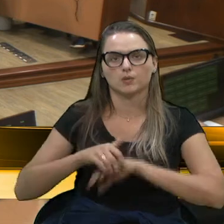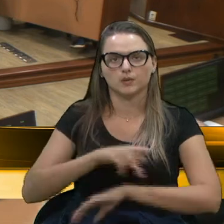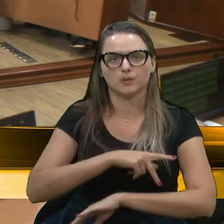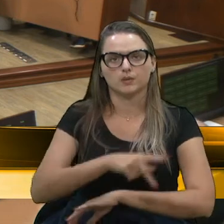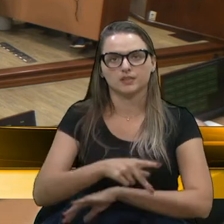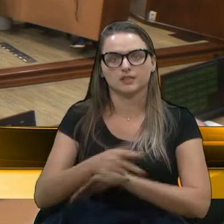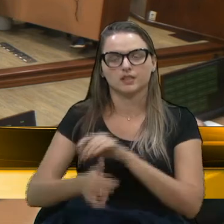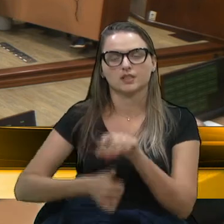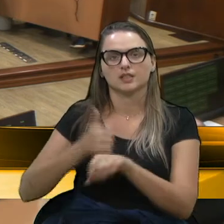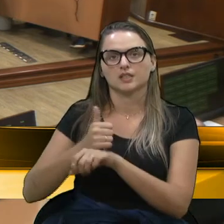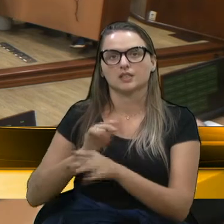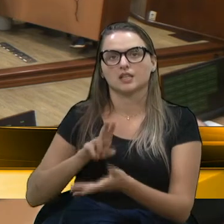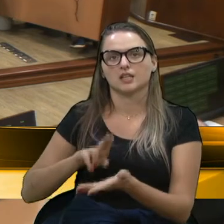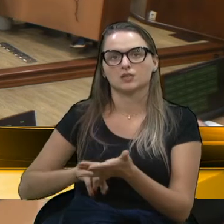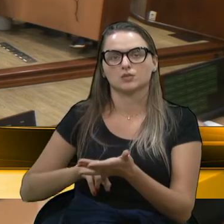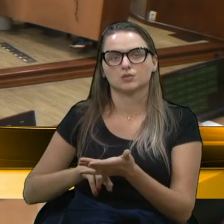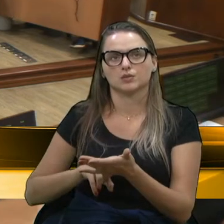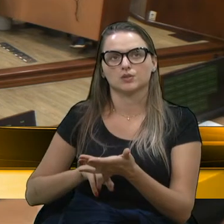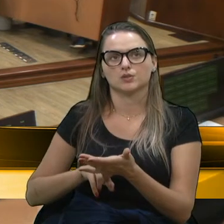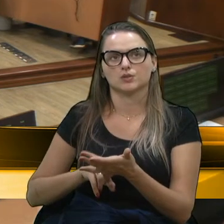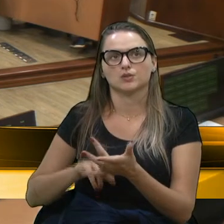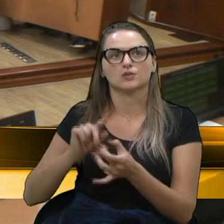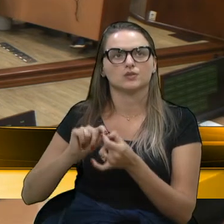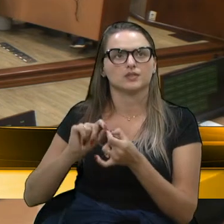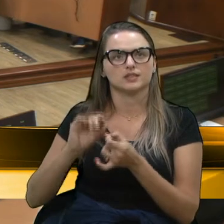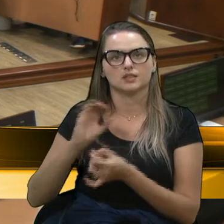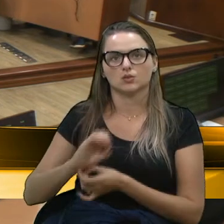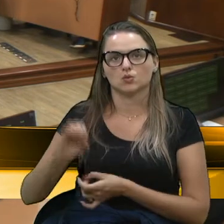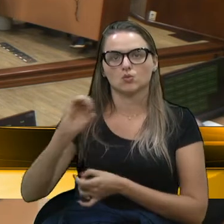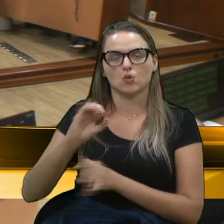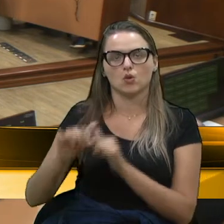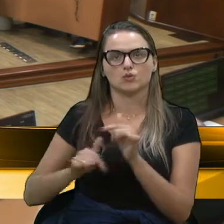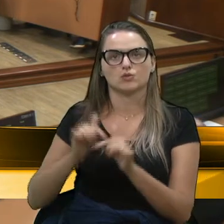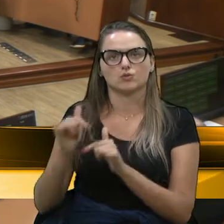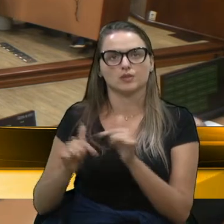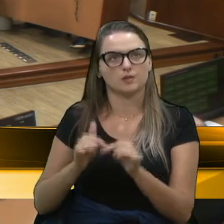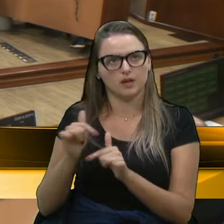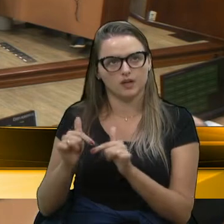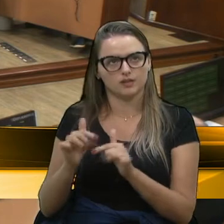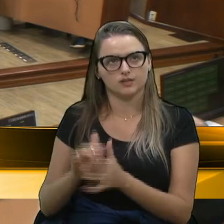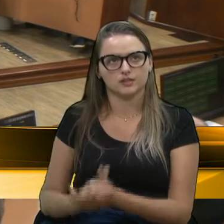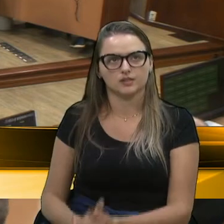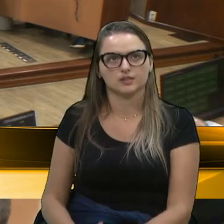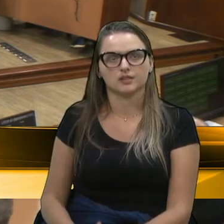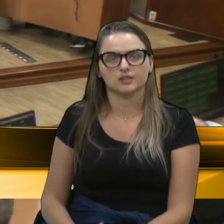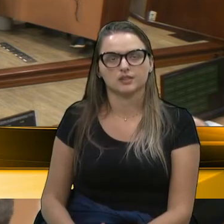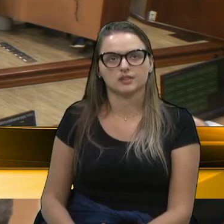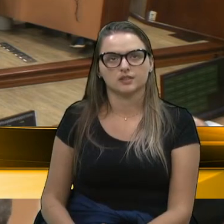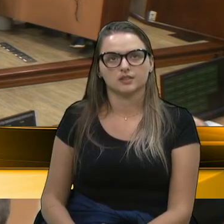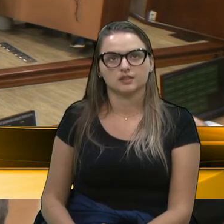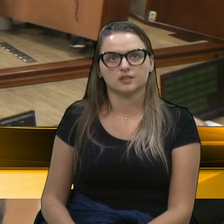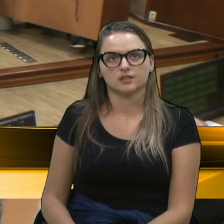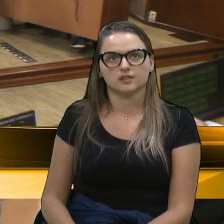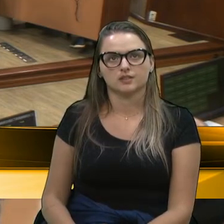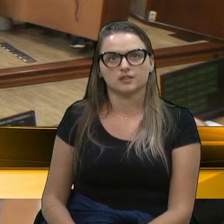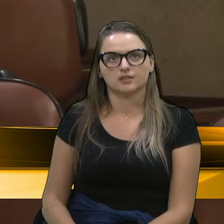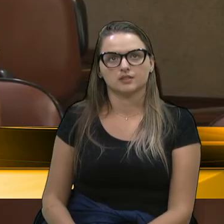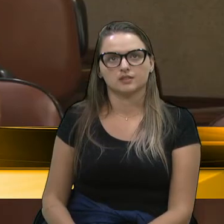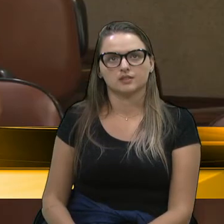de estar assumindo aí, fazendo um ótimo trabalho, sempre atento a